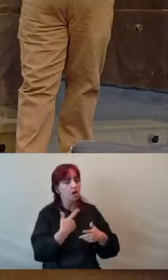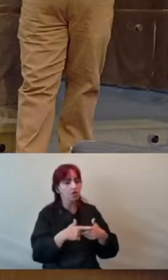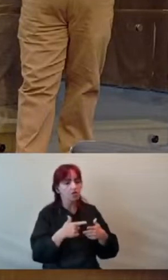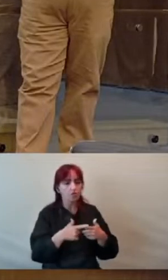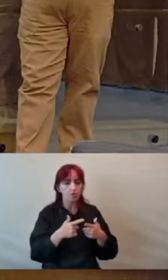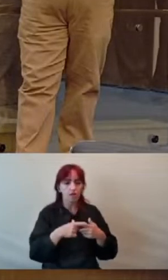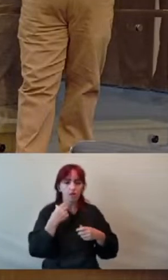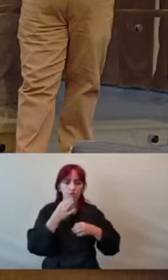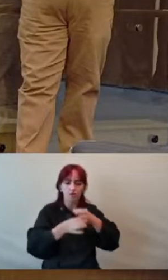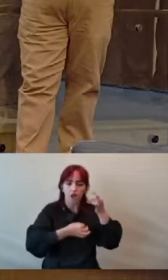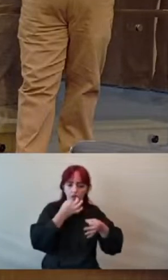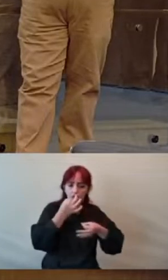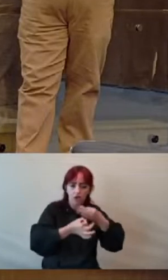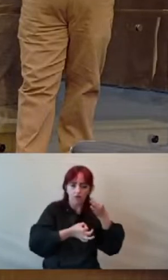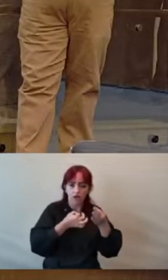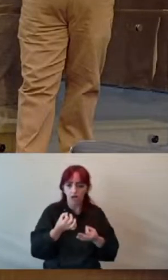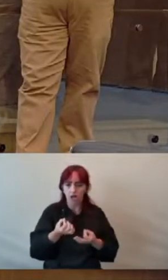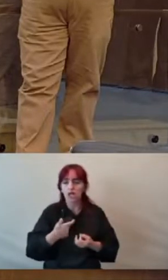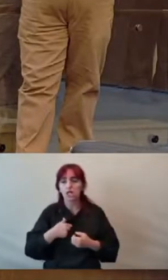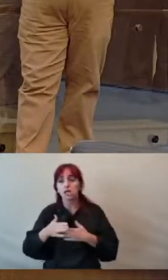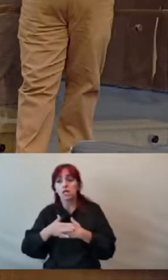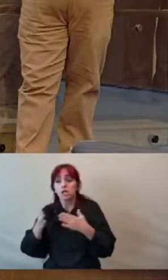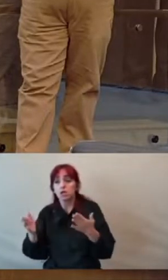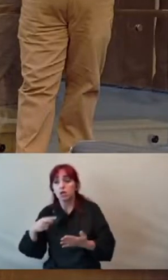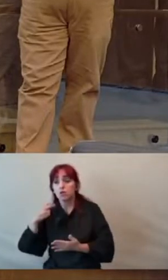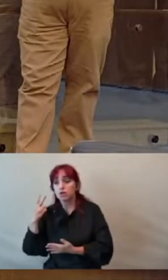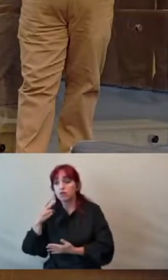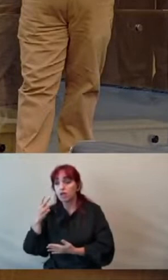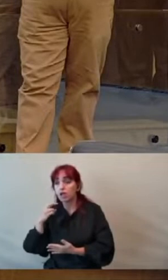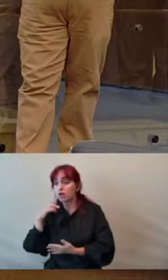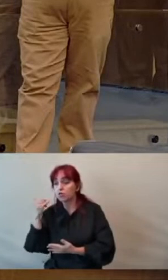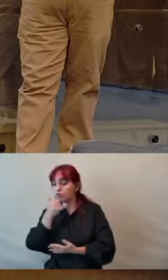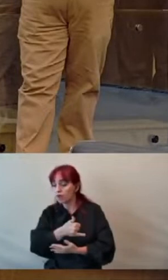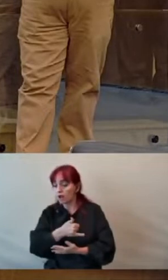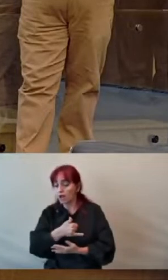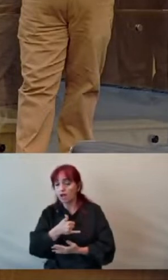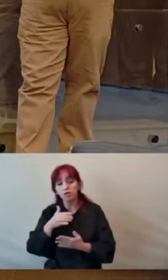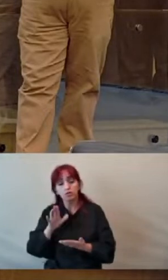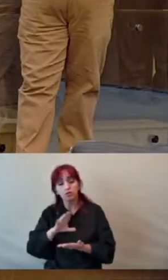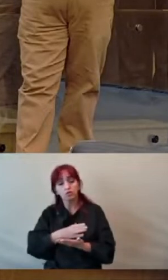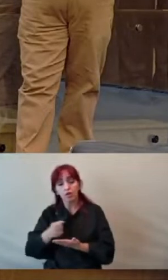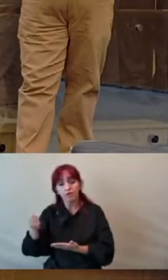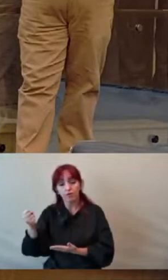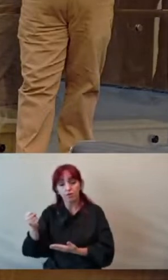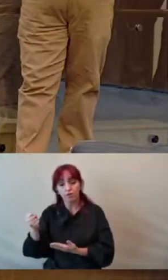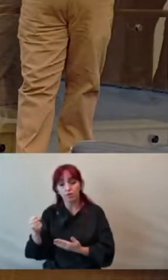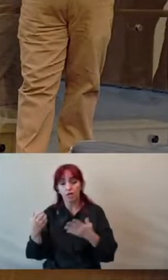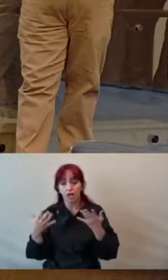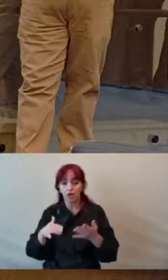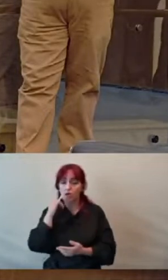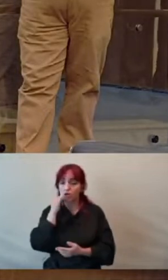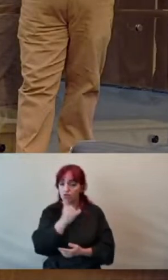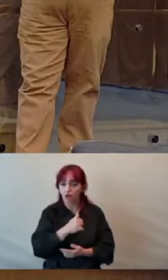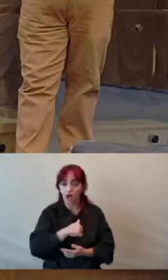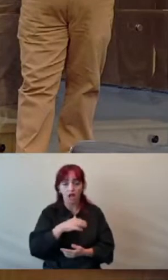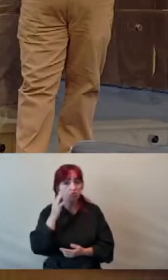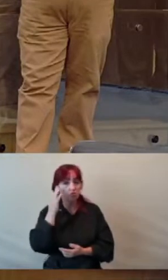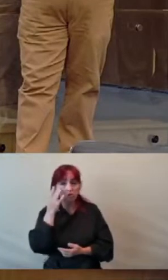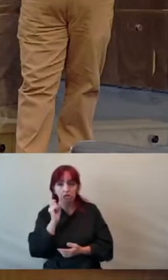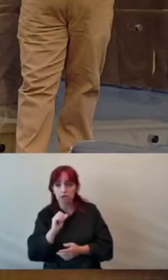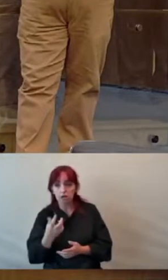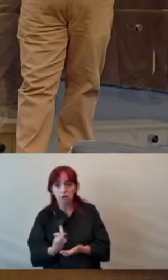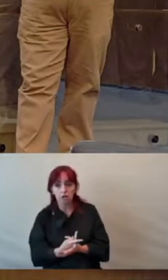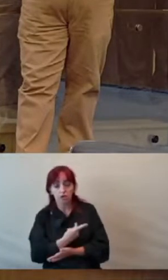postos, e eu abri a palavra para o vereador, ele não estava presente. Agora, não me venha falar que não estava entendendo o que estava